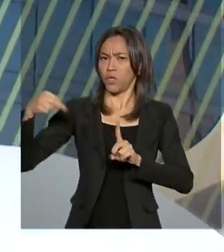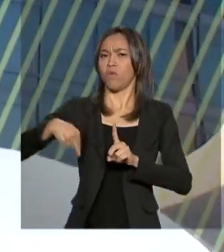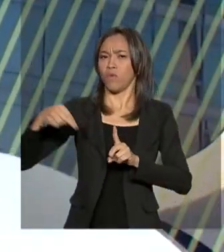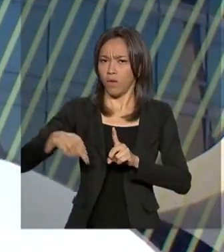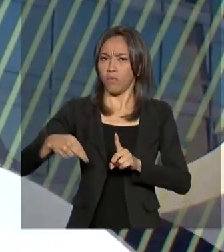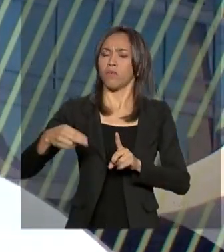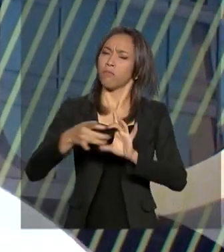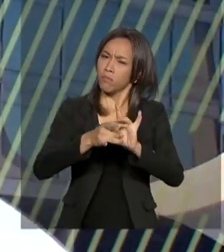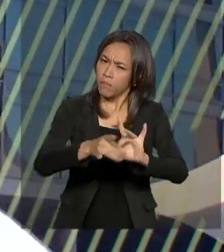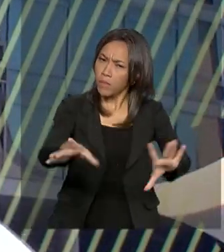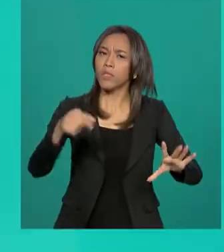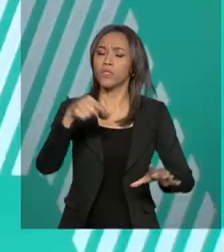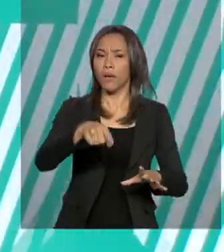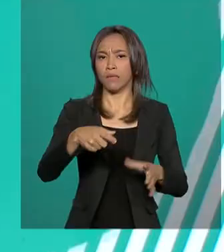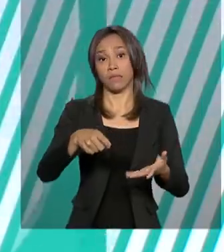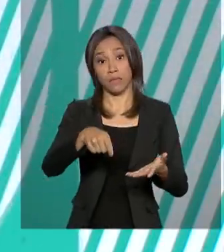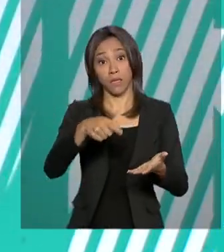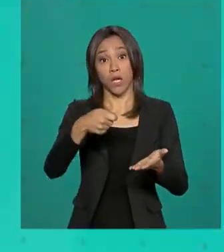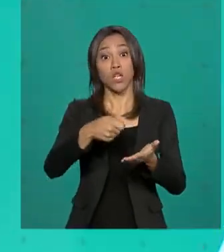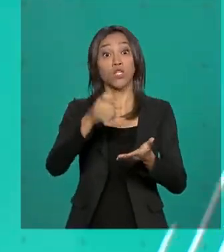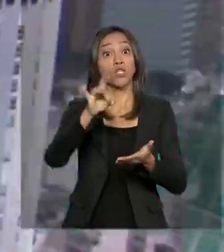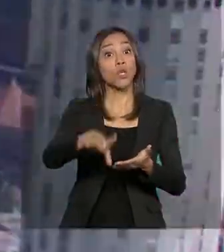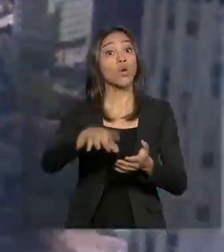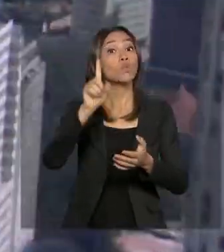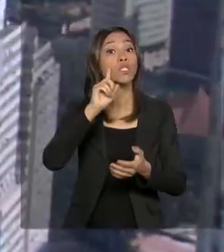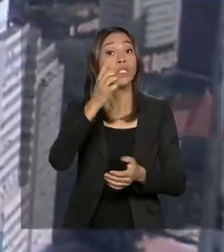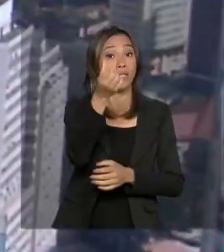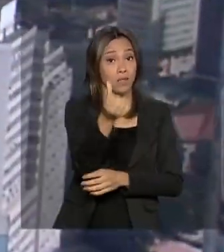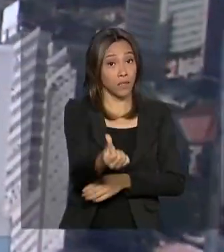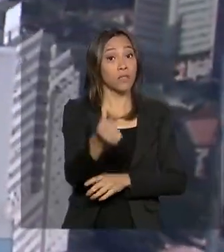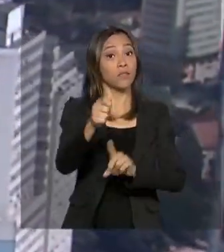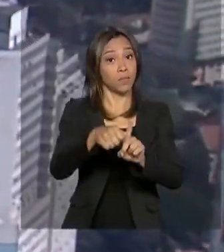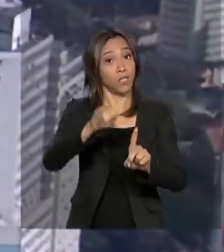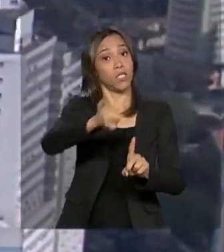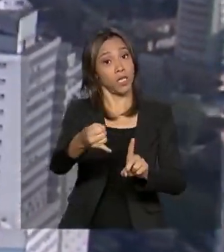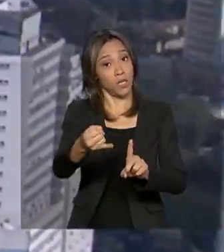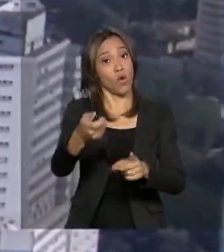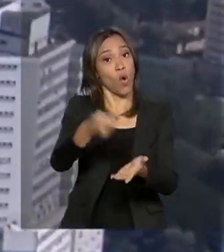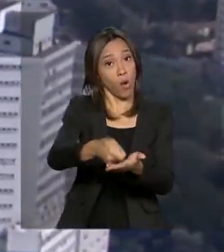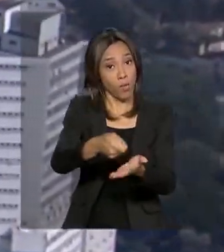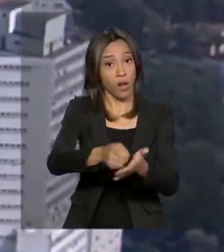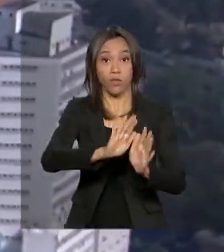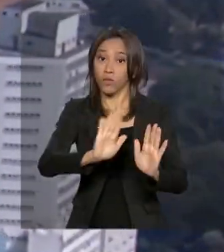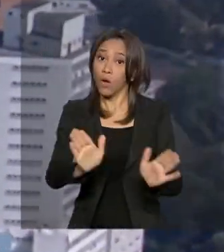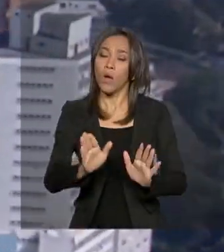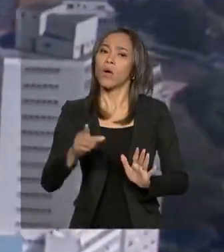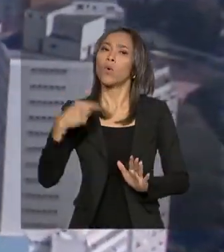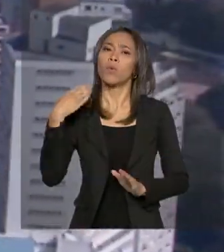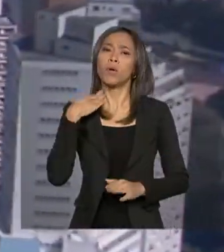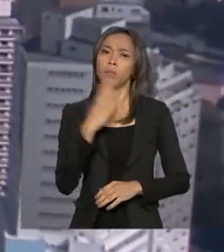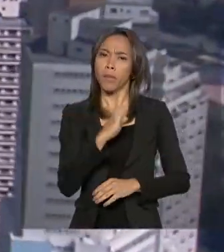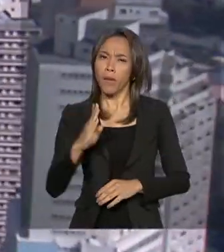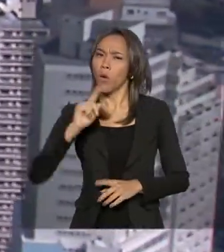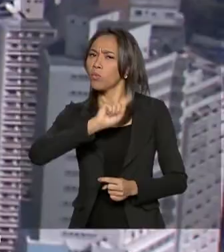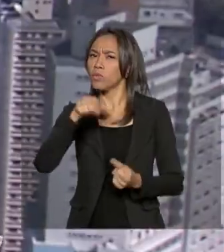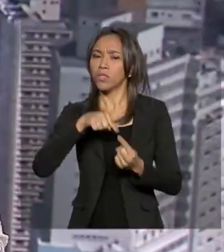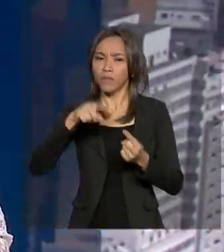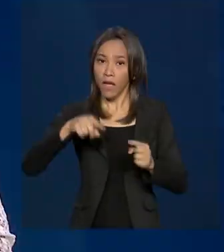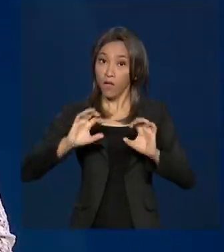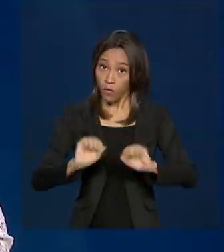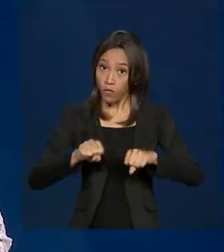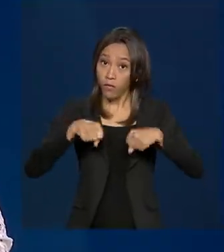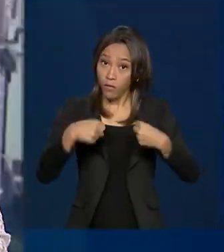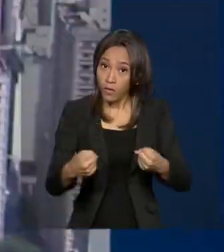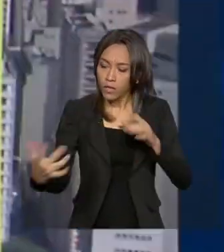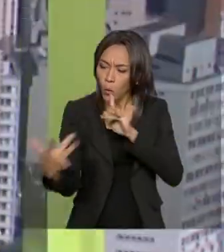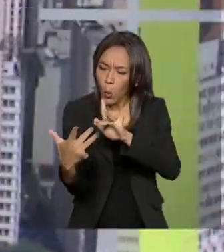esse tipo de cobrança a partir de 6 de janeiro. O Banco do Brasil explica que a medida visa fortalecer o relacionamento